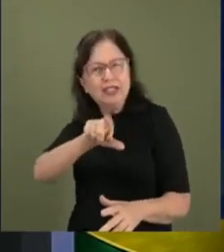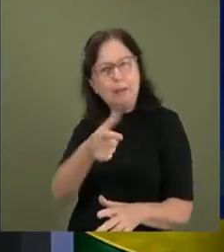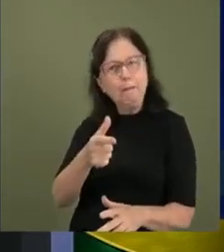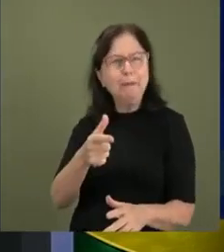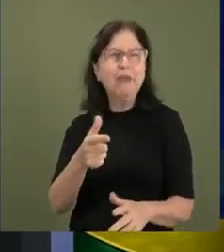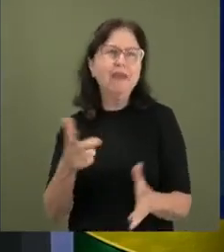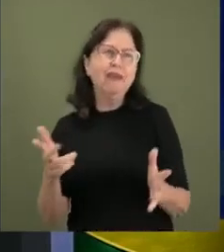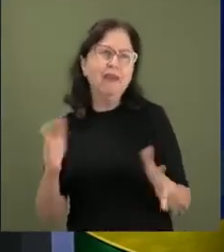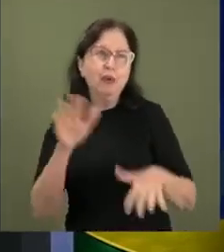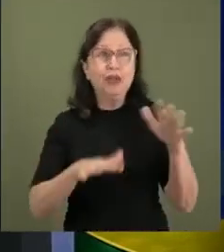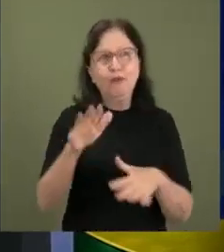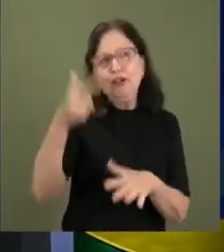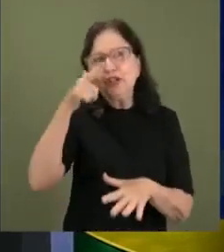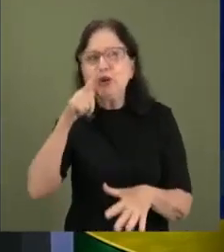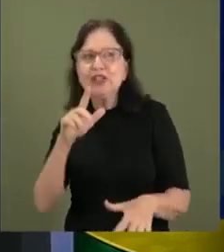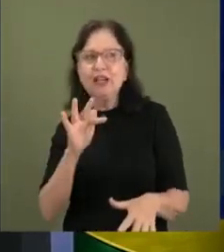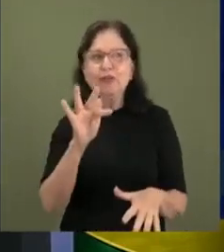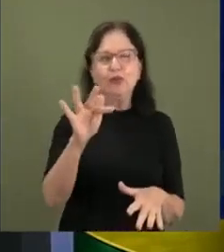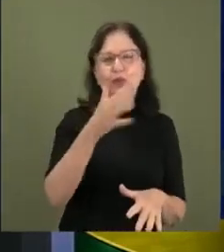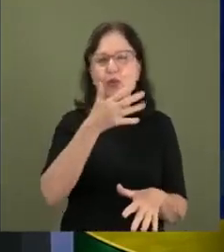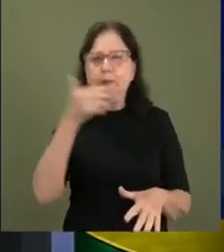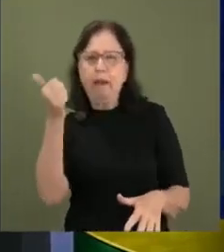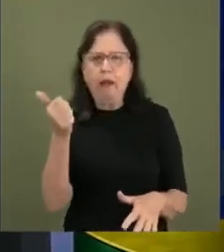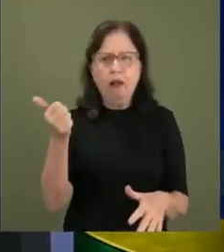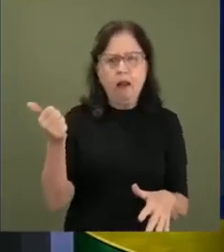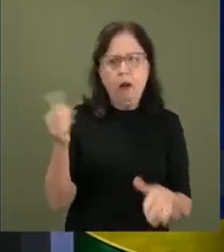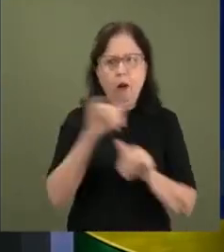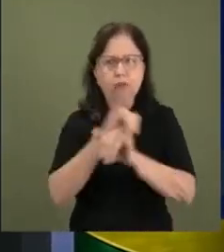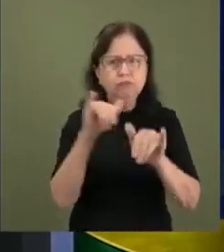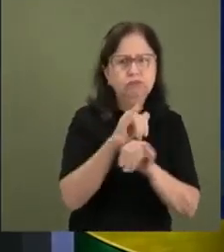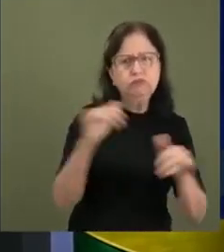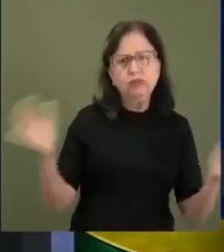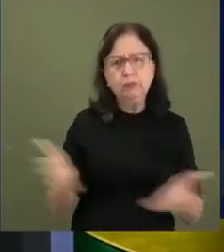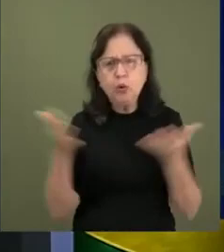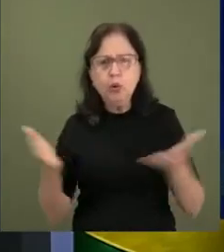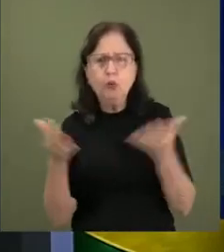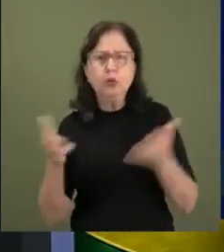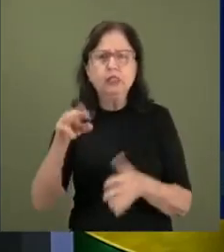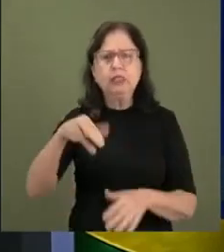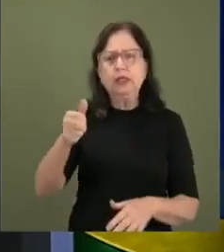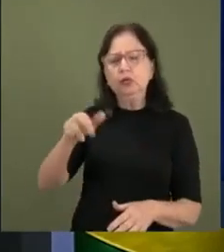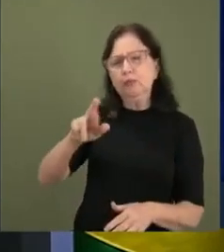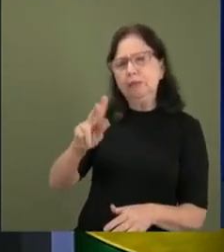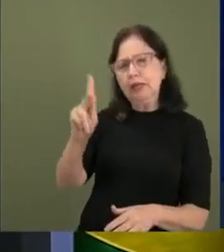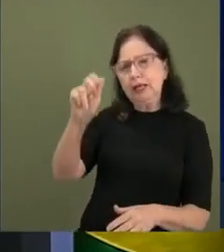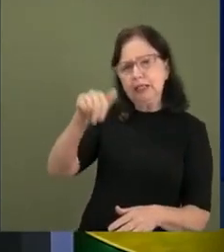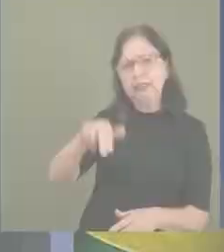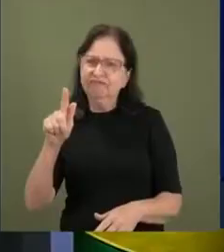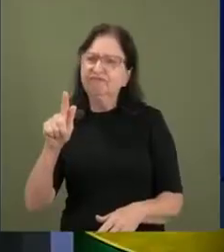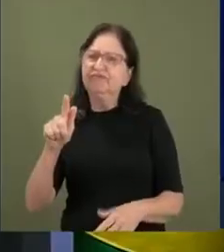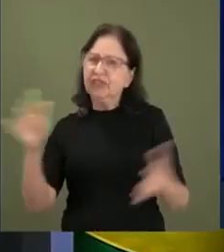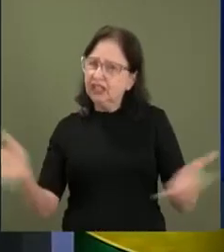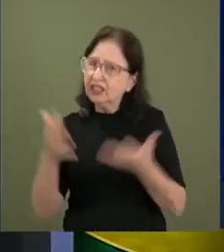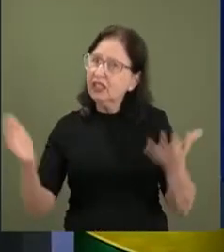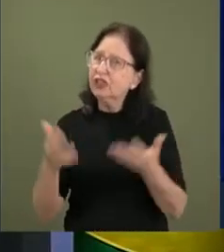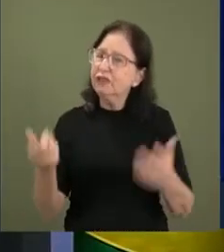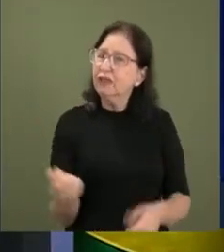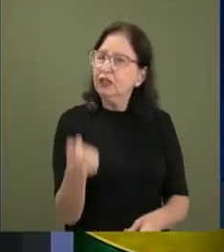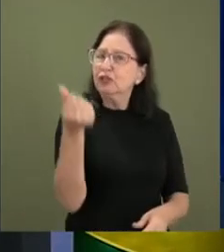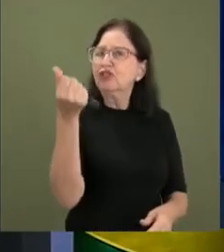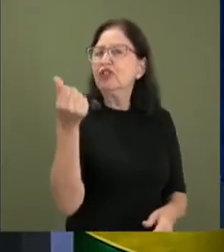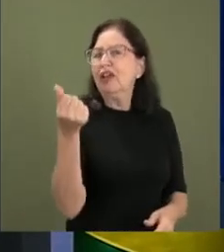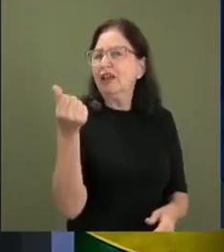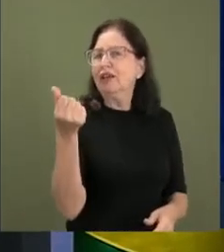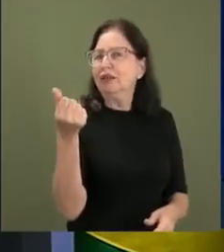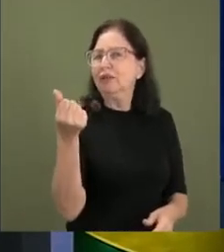personagem, que seria uma coisa típica de games. Então, toda promoção de marketing, ela é para incentivar o ganho financeiro. Os motivadores